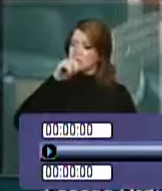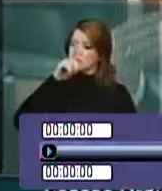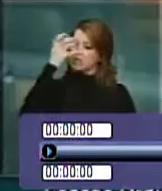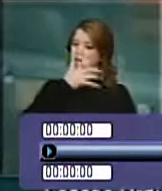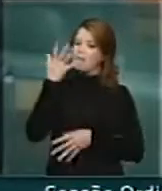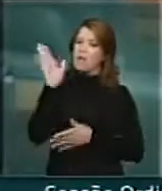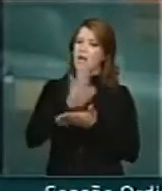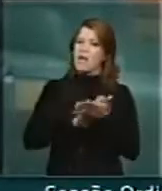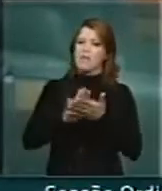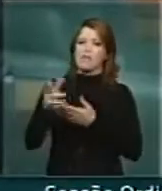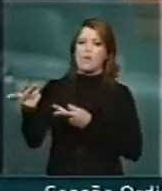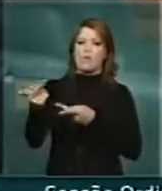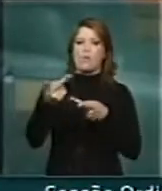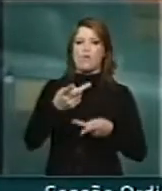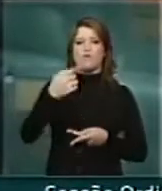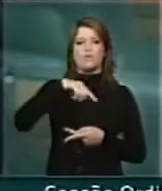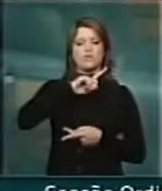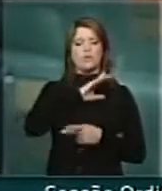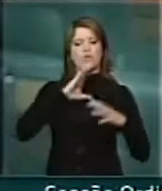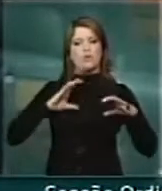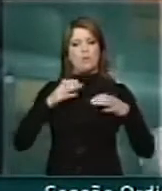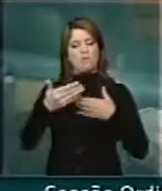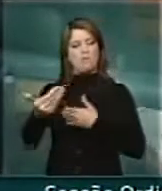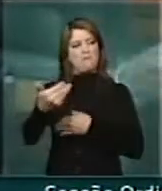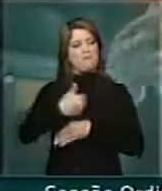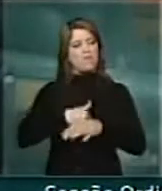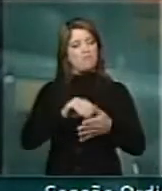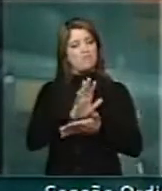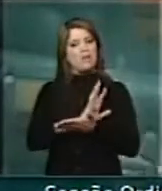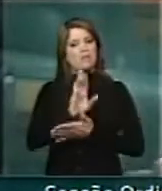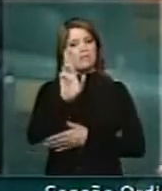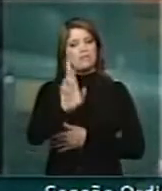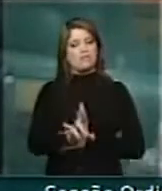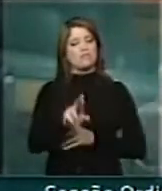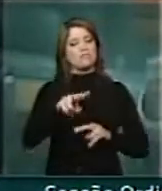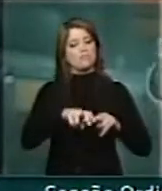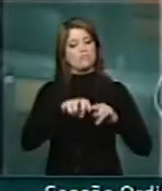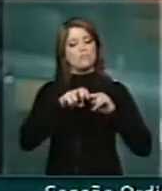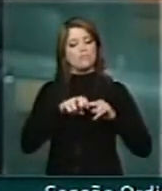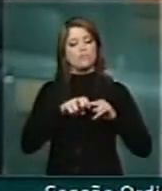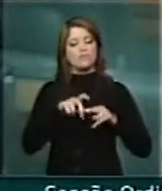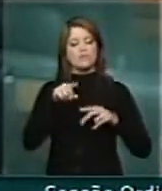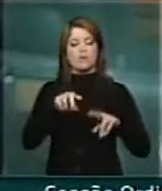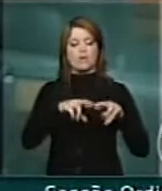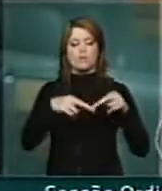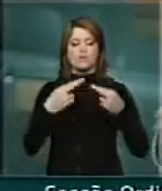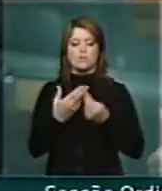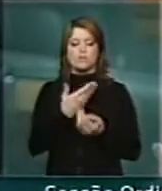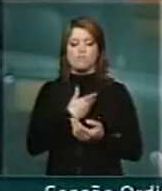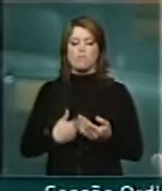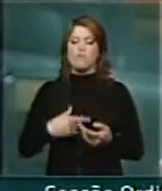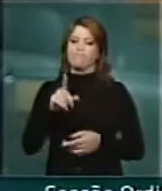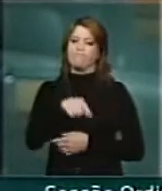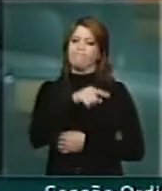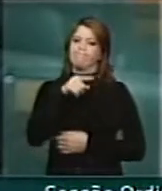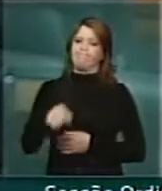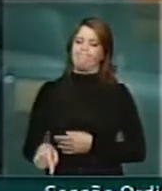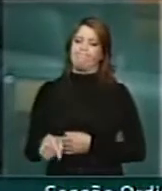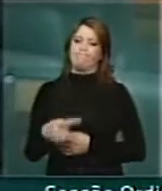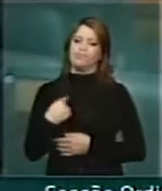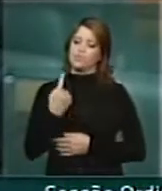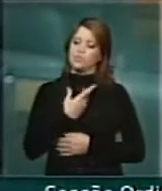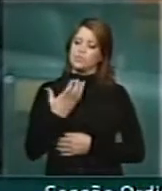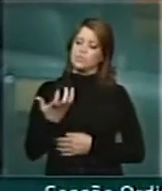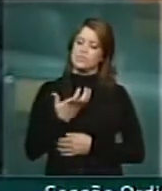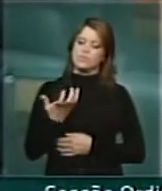... feito pela nossa comissão e por esse motivo, esta audiência pública foi cancelada. Nós